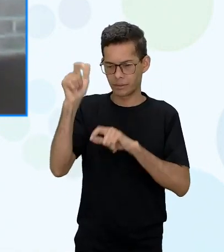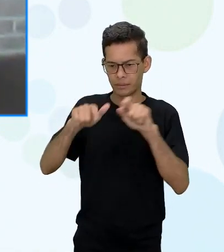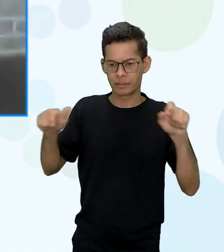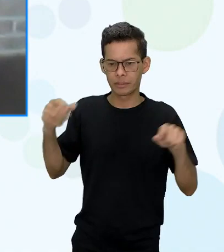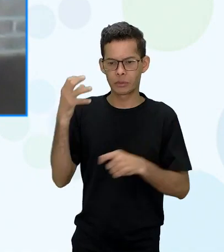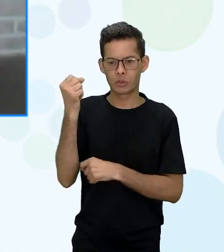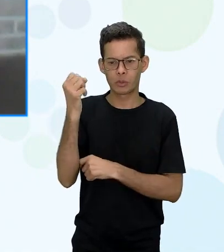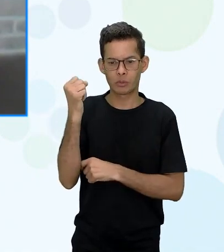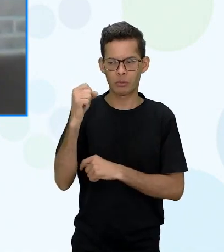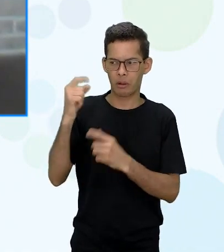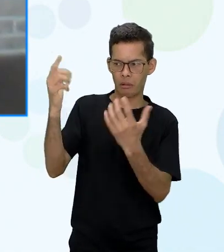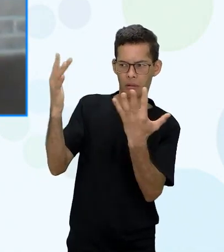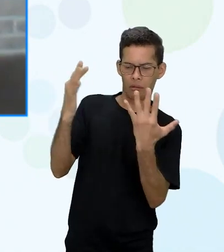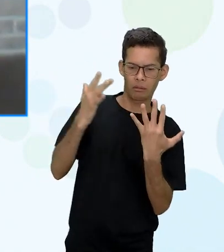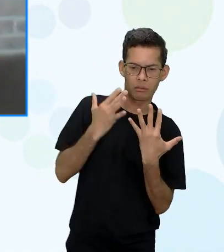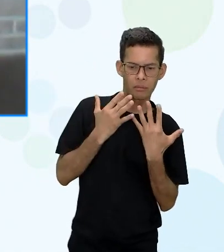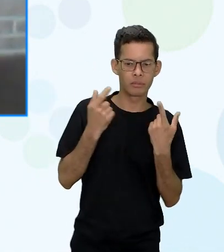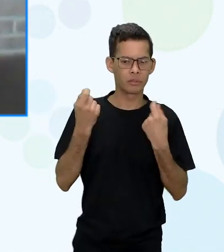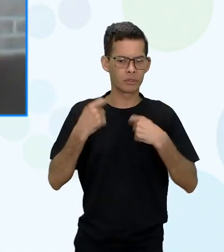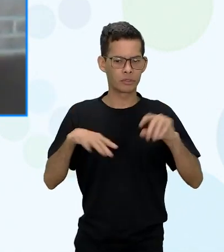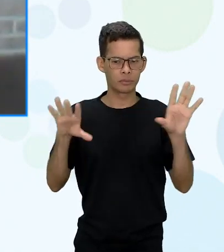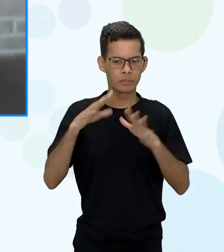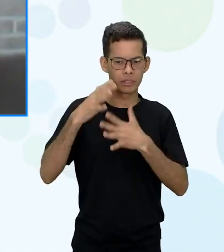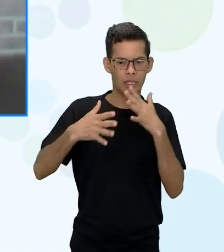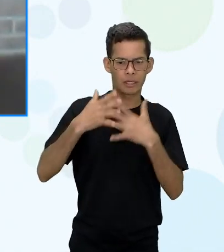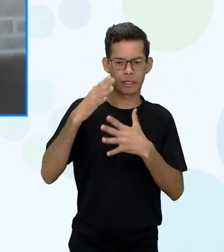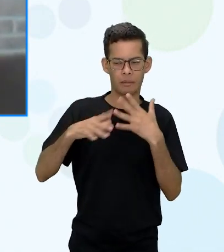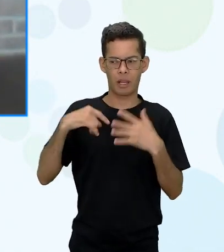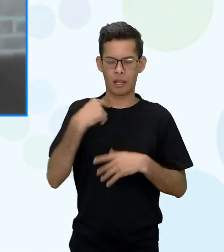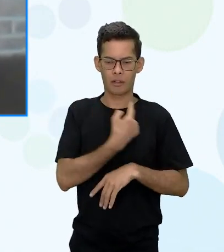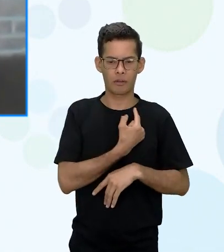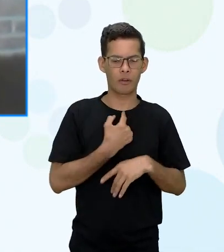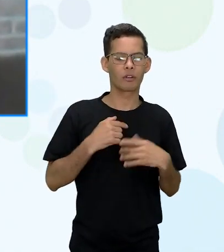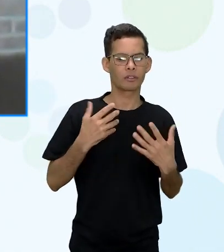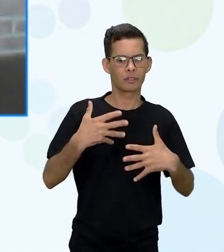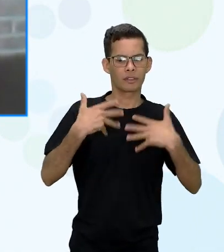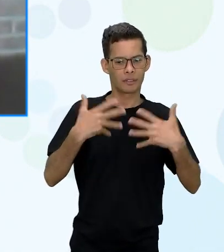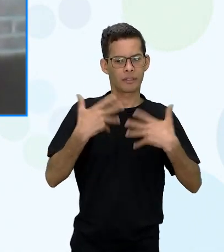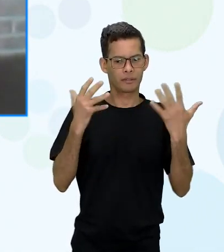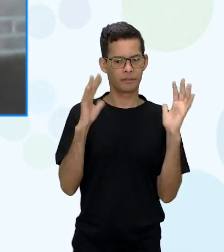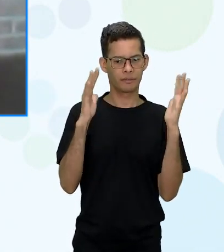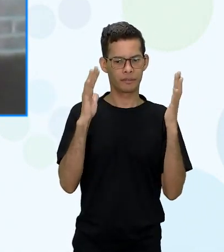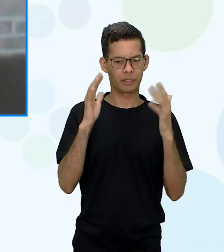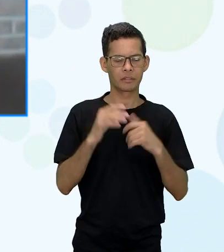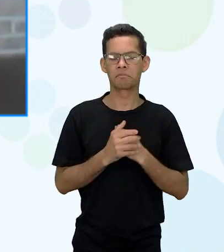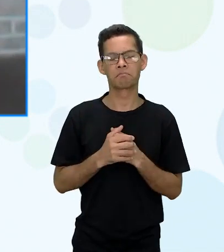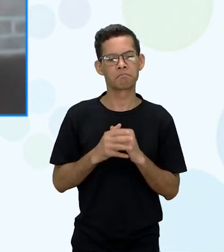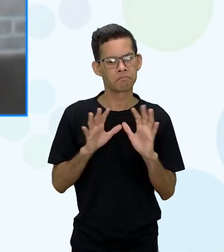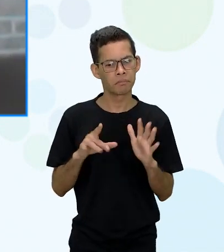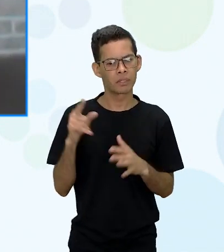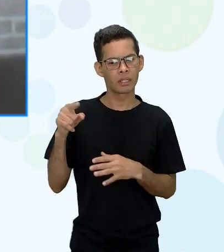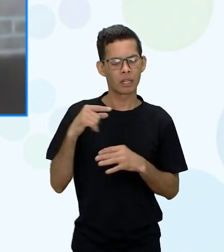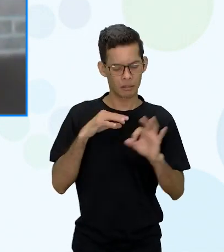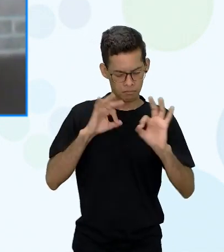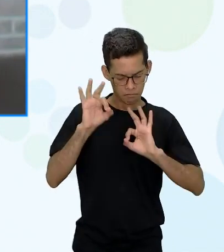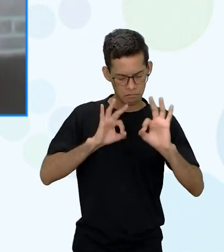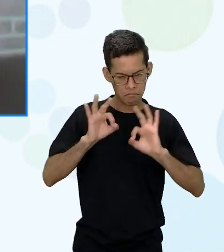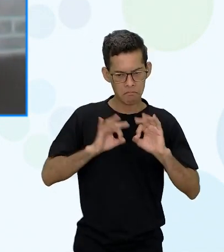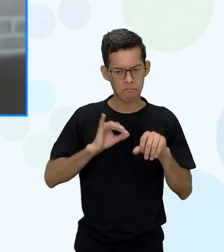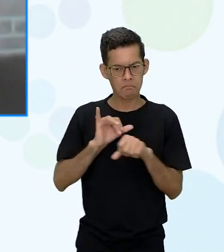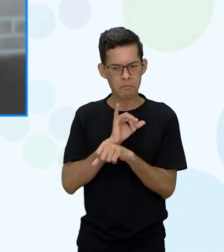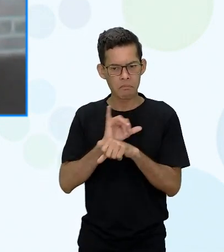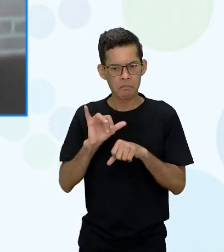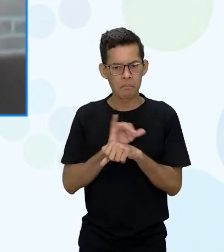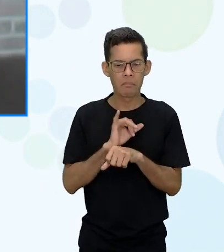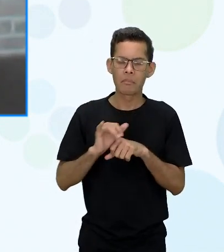venham de alguma forma intervir nessa nossa diversão e ela se arruma ela se embeleza e ela volta